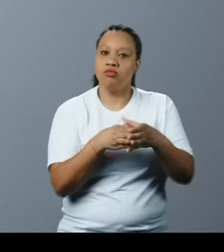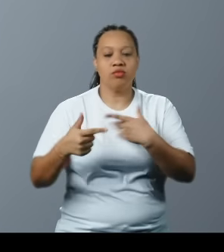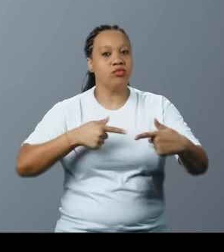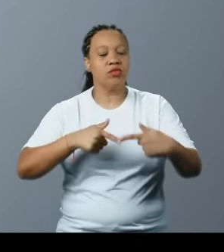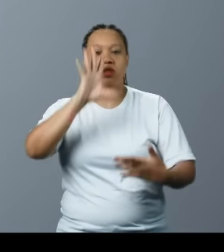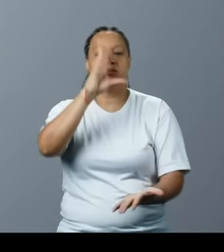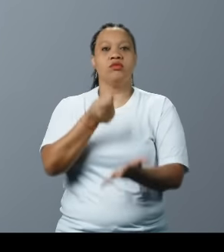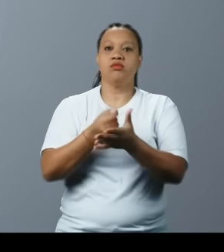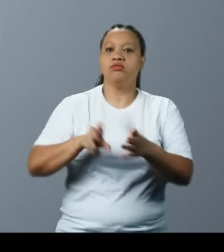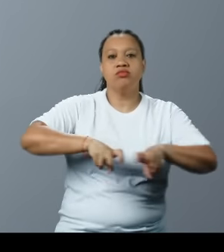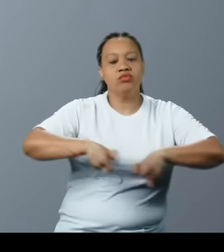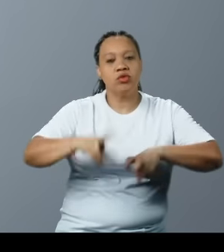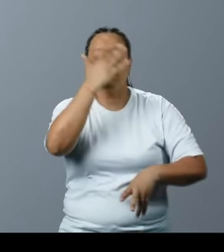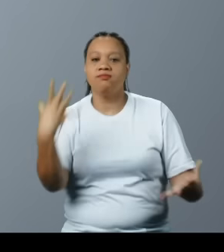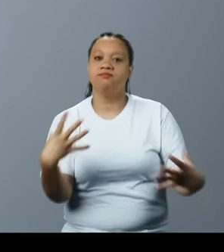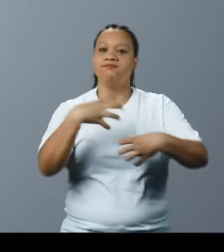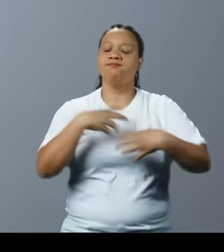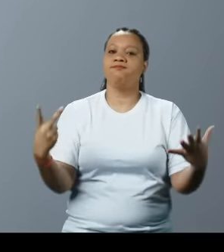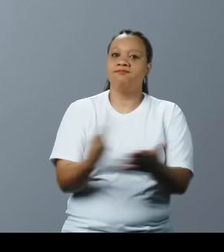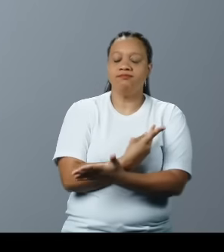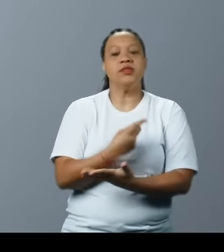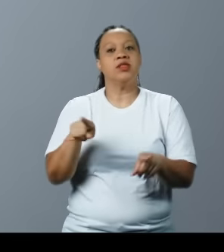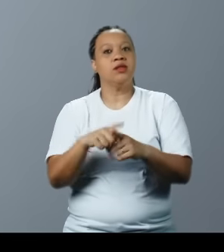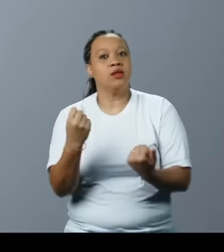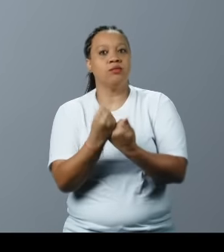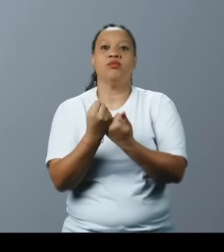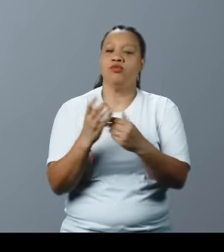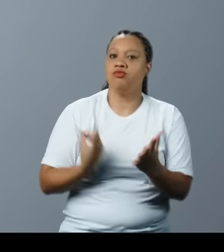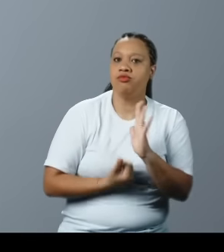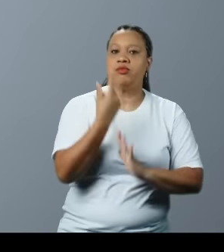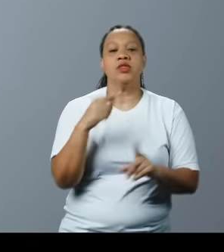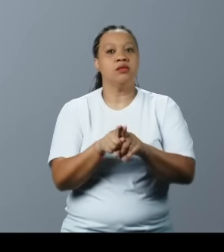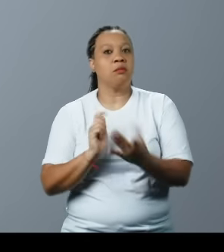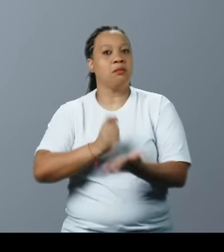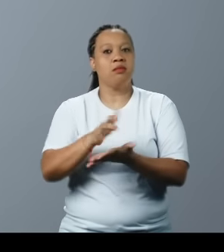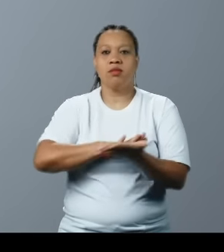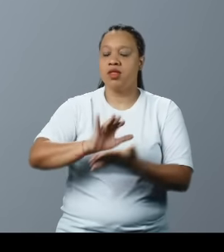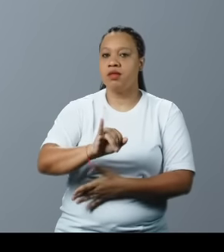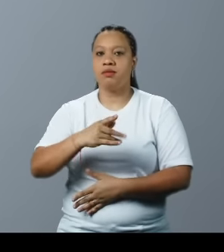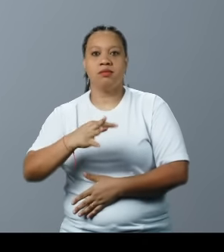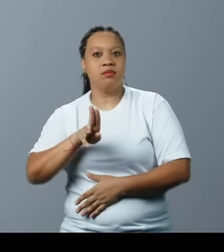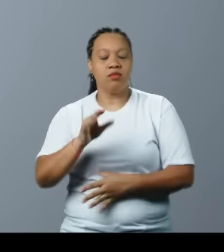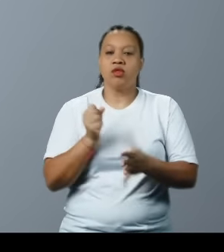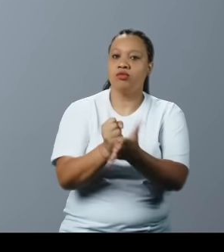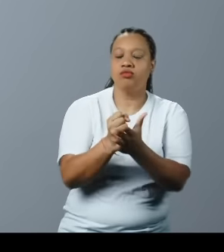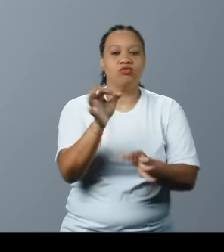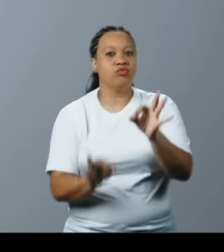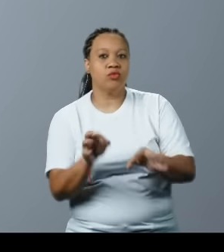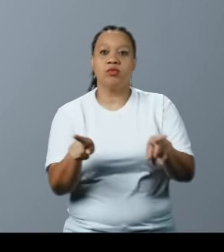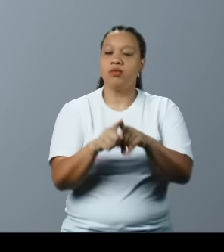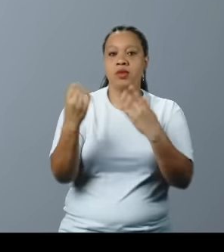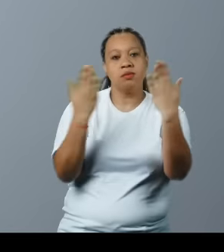para decidir sobre as ações para as pessoas afetadas. Apoio financeiro e isenção de 5 anos de PTU, auxílio jurídico e